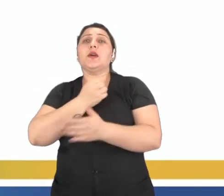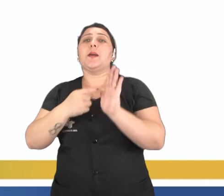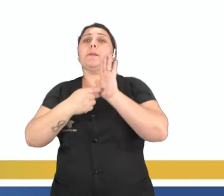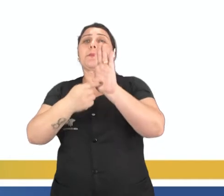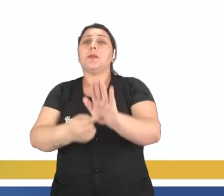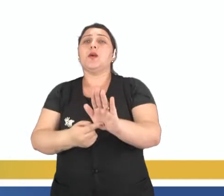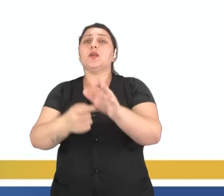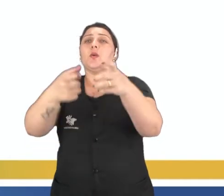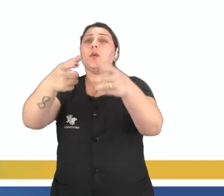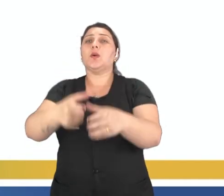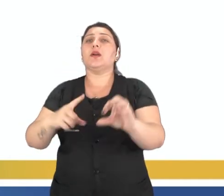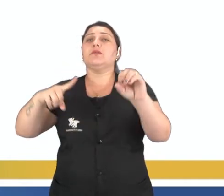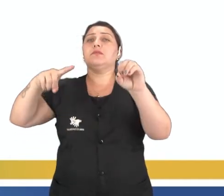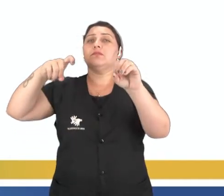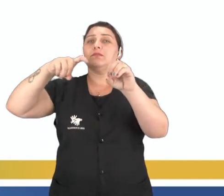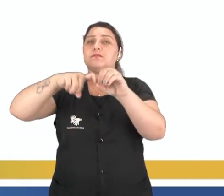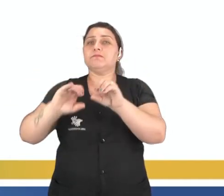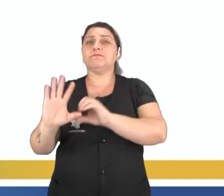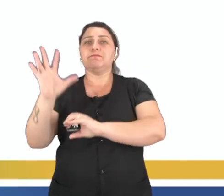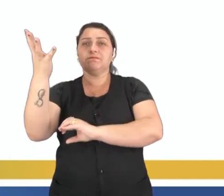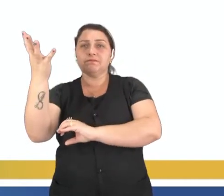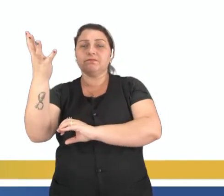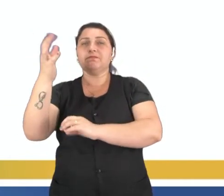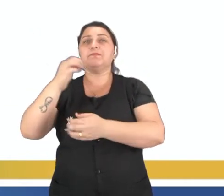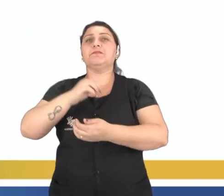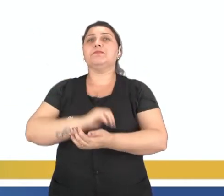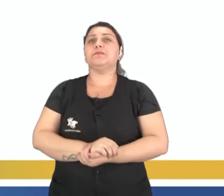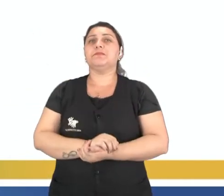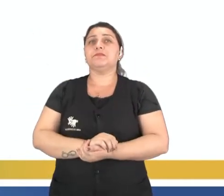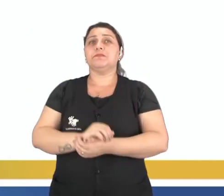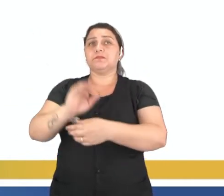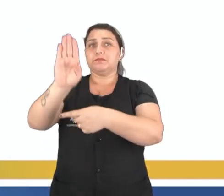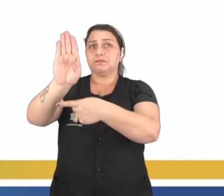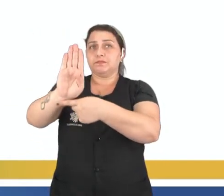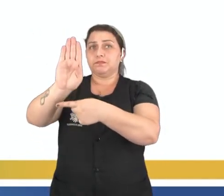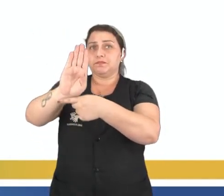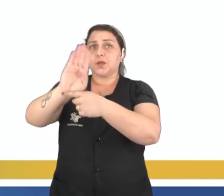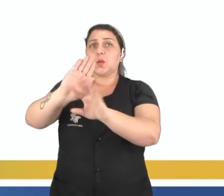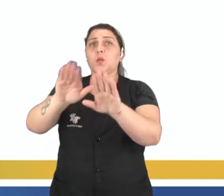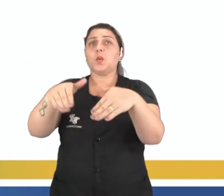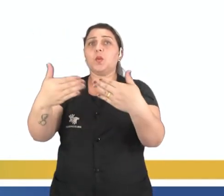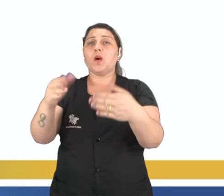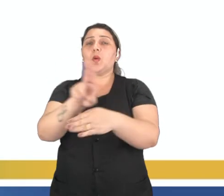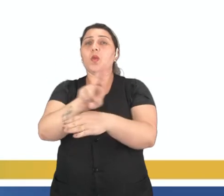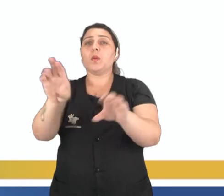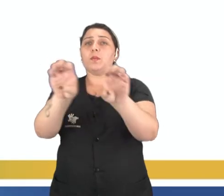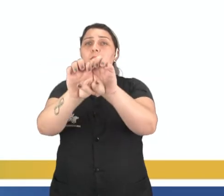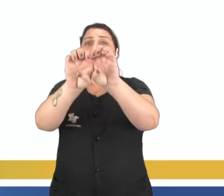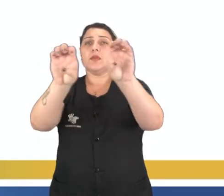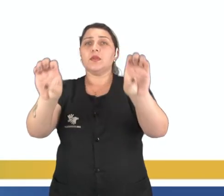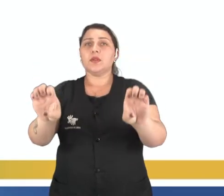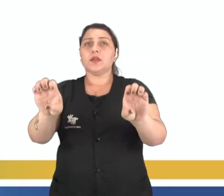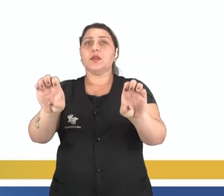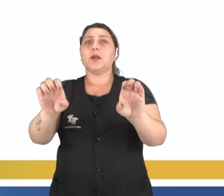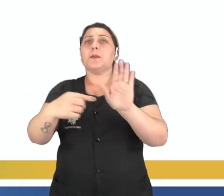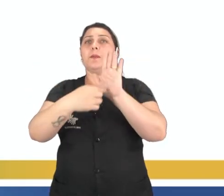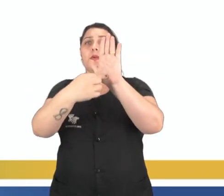números vai indicar o local onde a fecundação ela ocorre. Letra B, qual o nome da estrutura